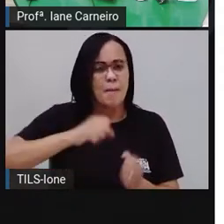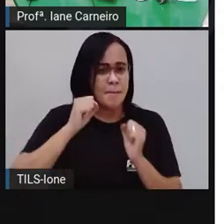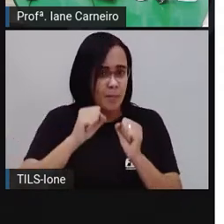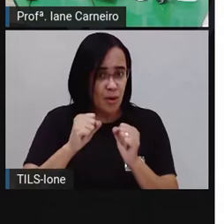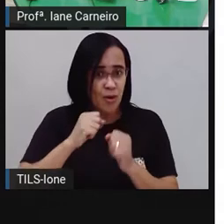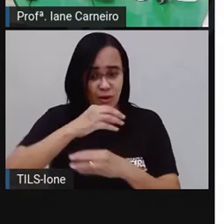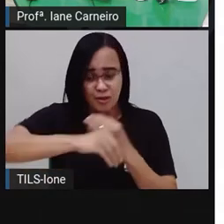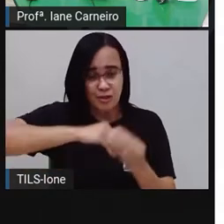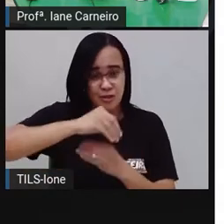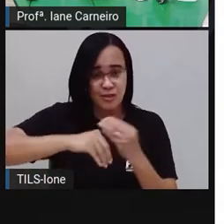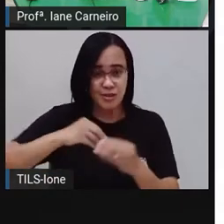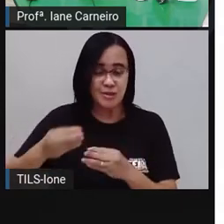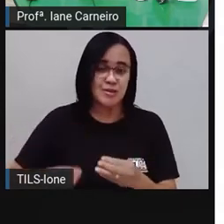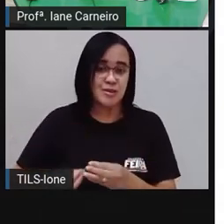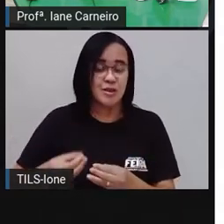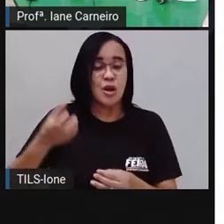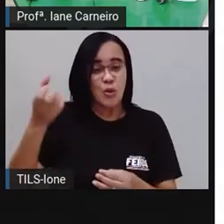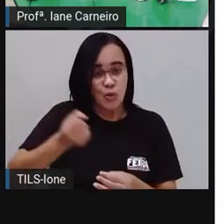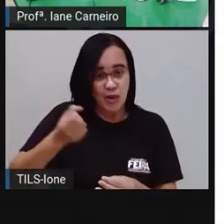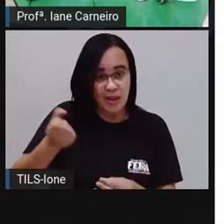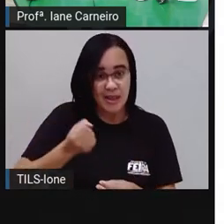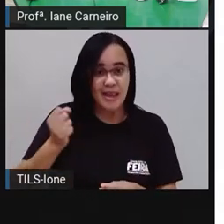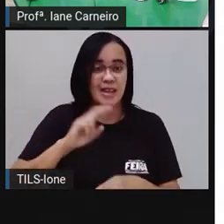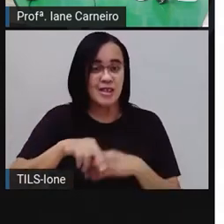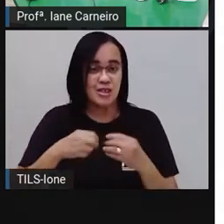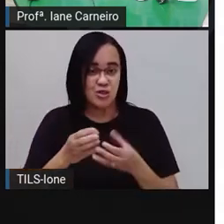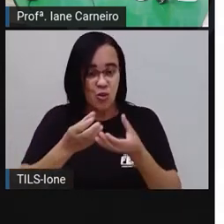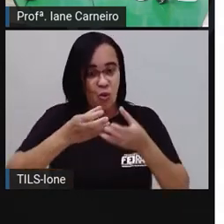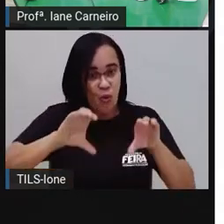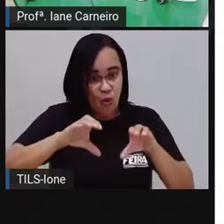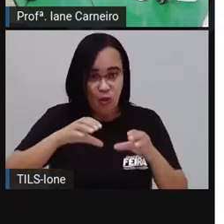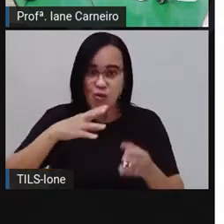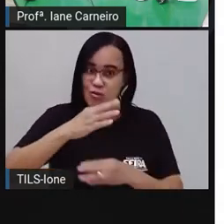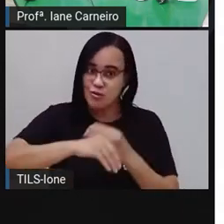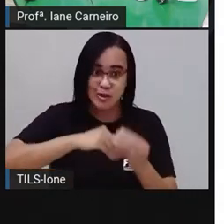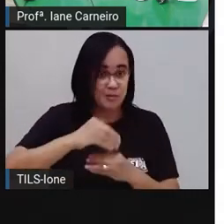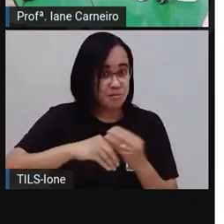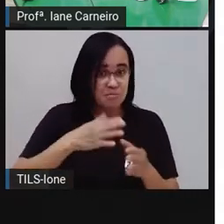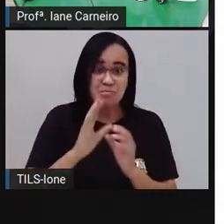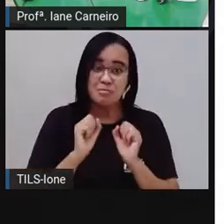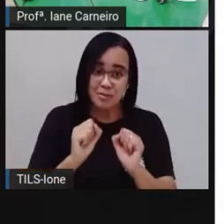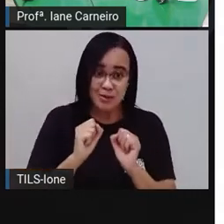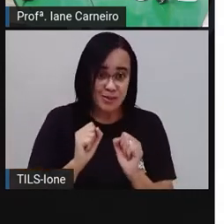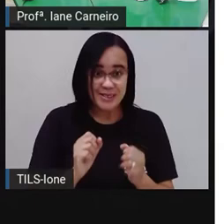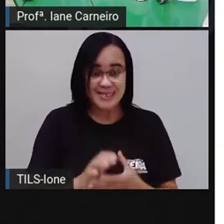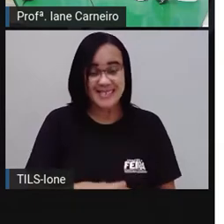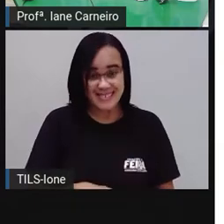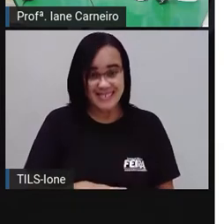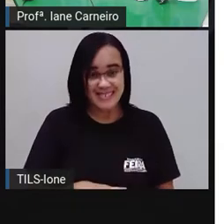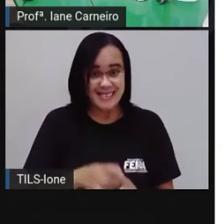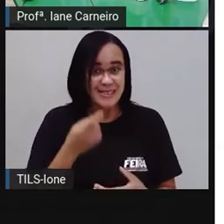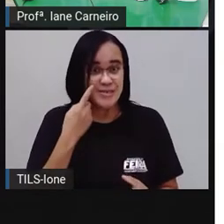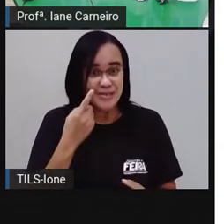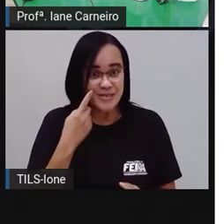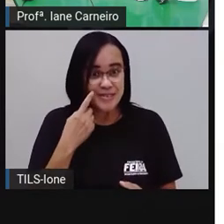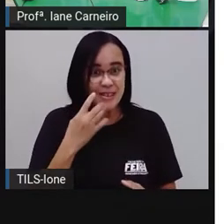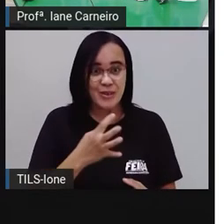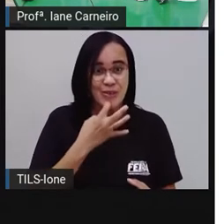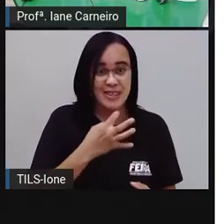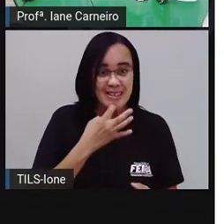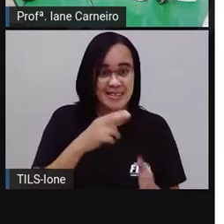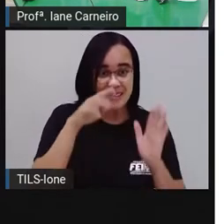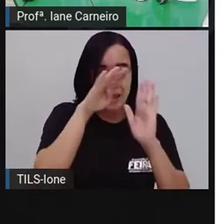gosta? Pra Adriana gosta de cuscuz com leite. Então, vamos lá. Conhecer a receita, hein? Do cuscuz nordestino.